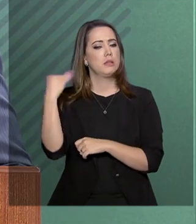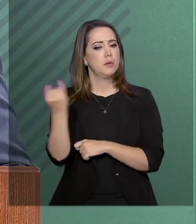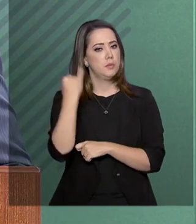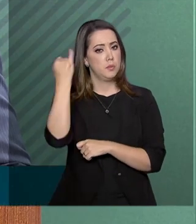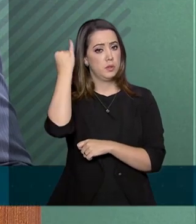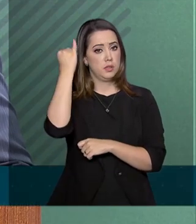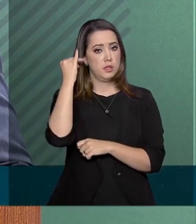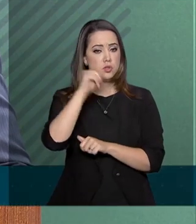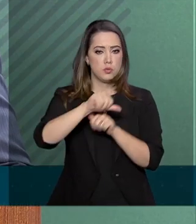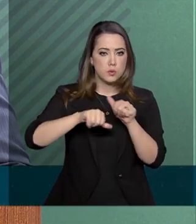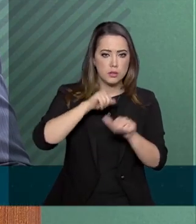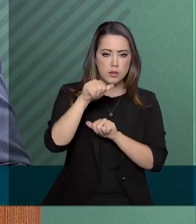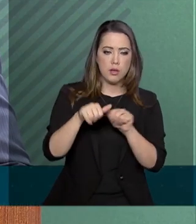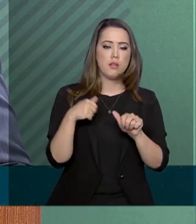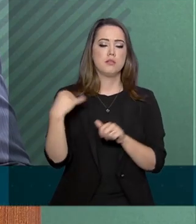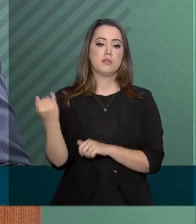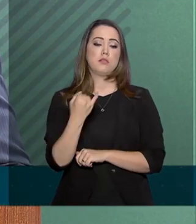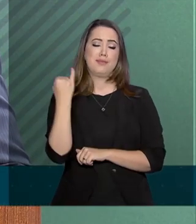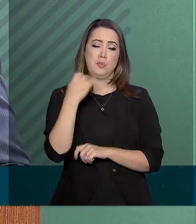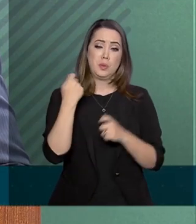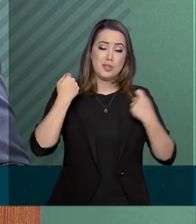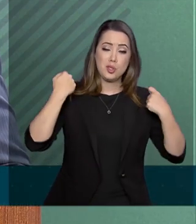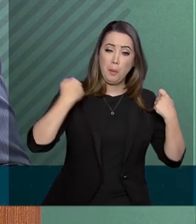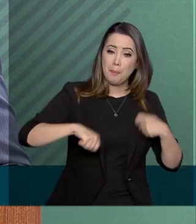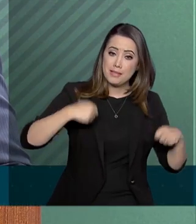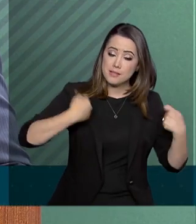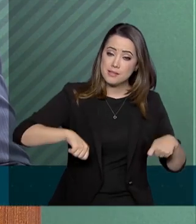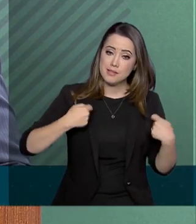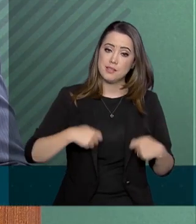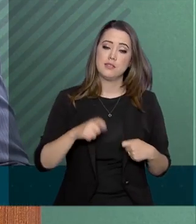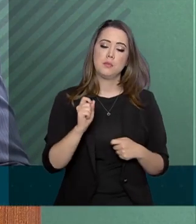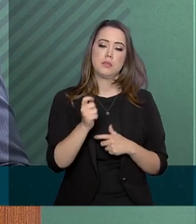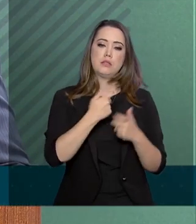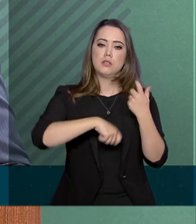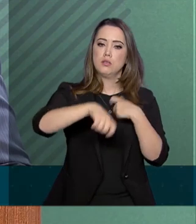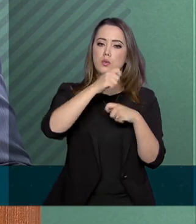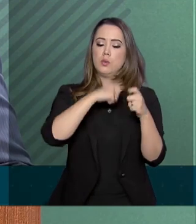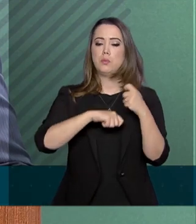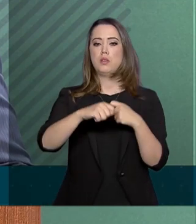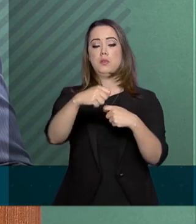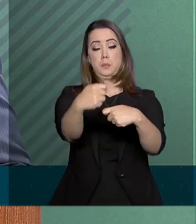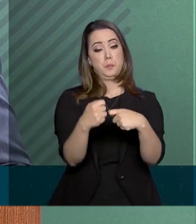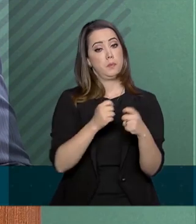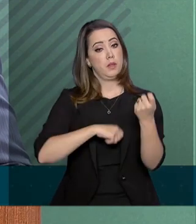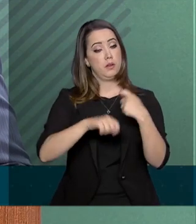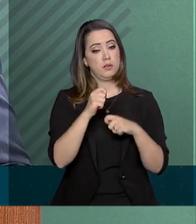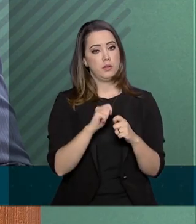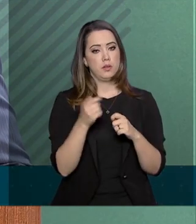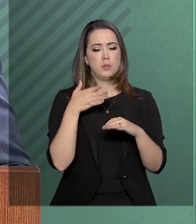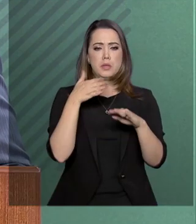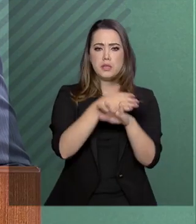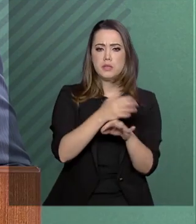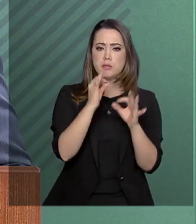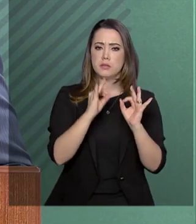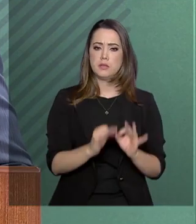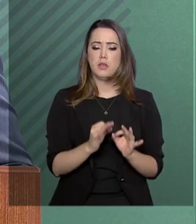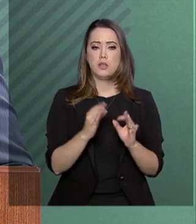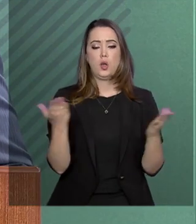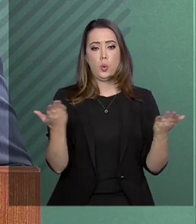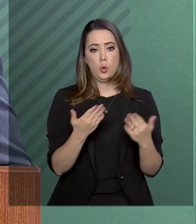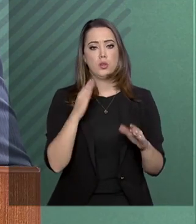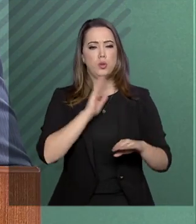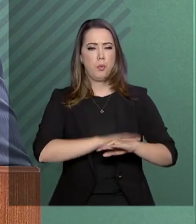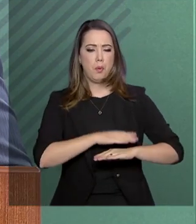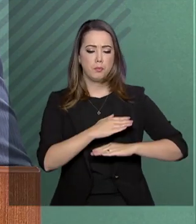expressiva, mudanças necessárias para que a economia entre de vez num ciclo de